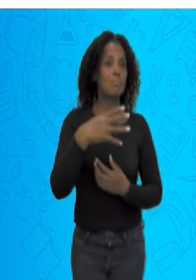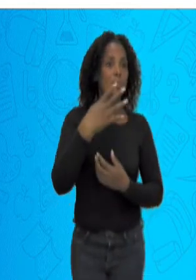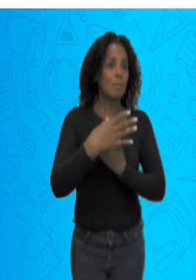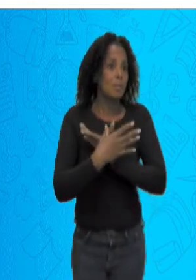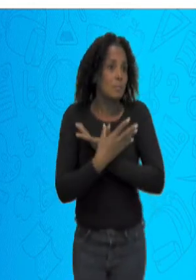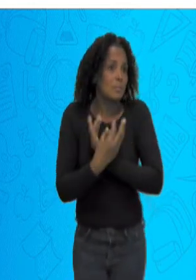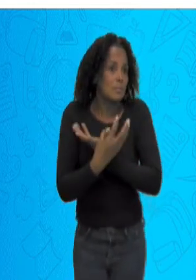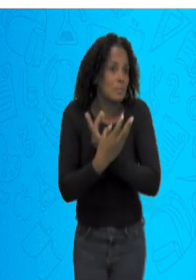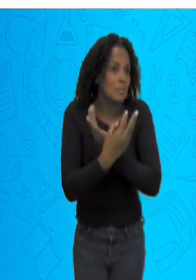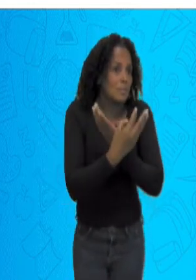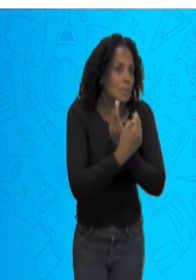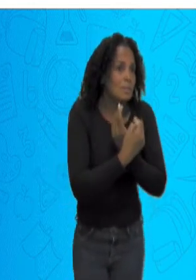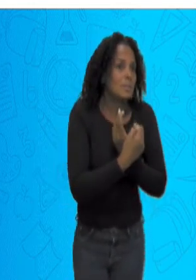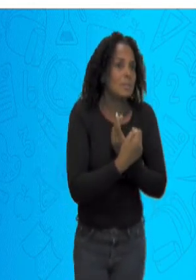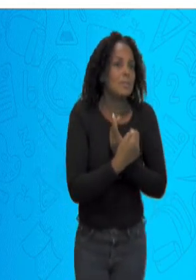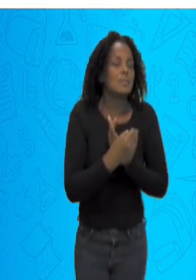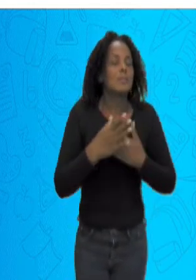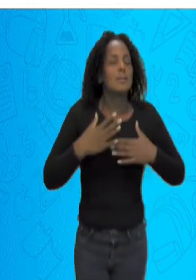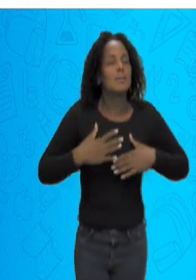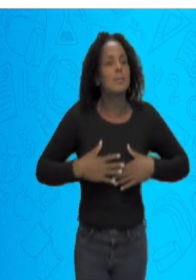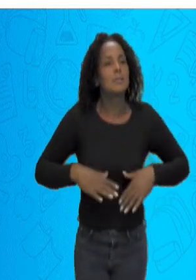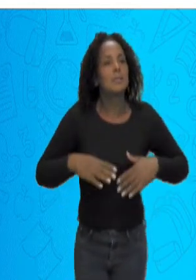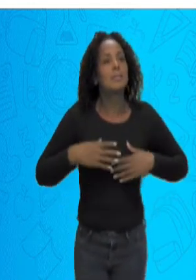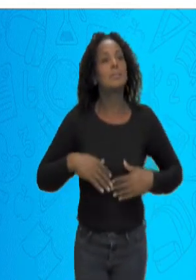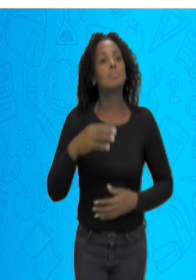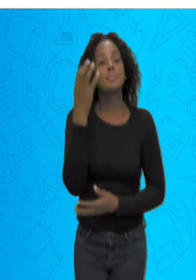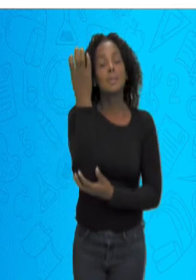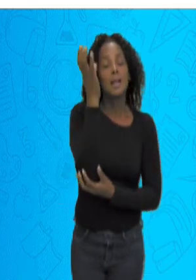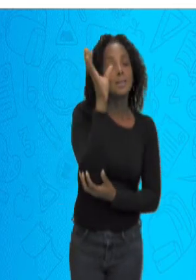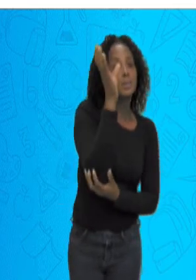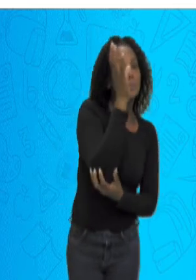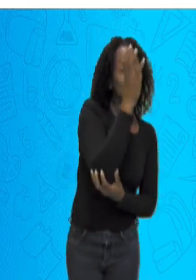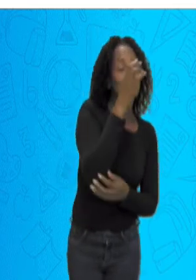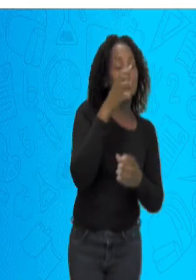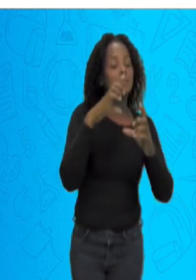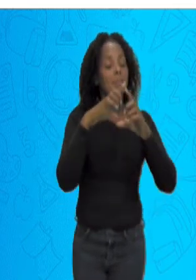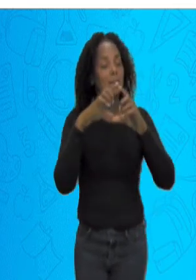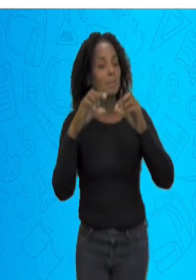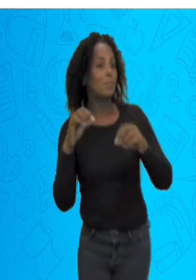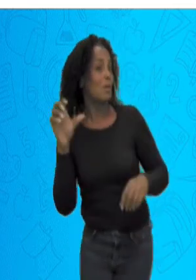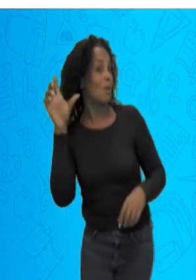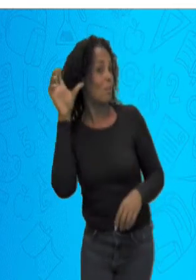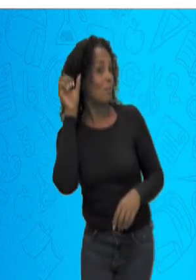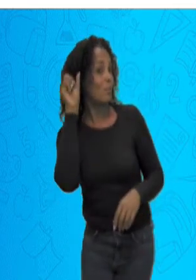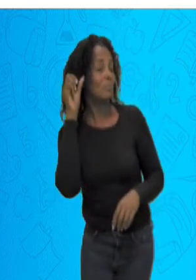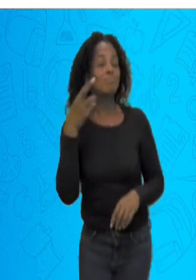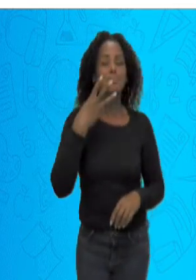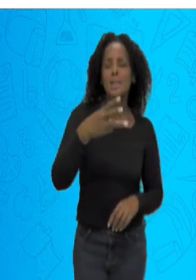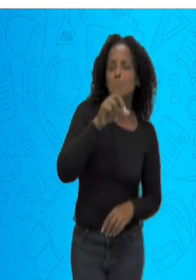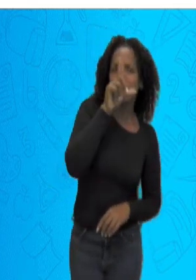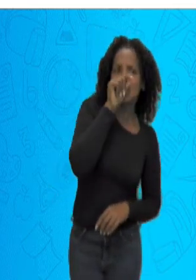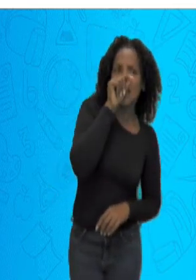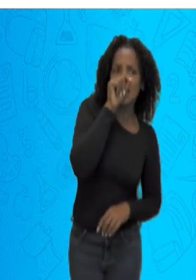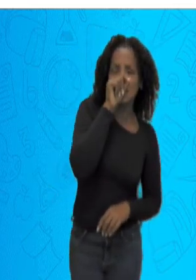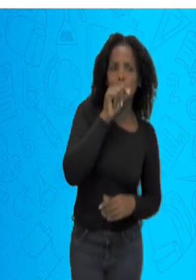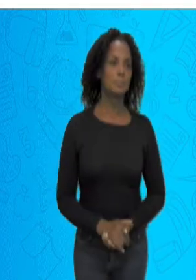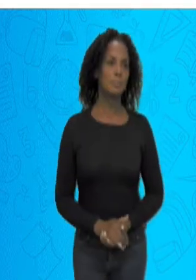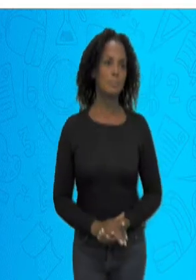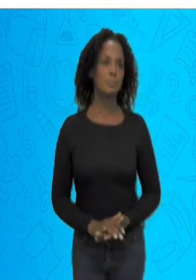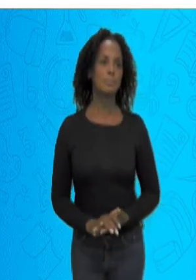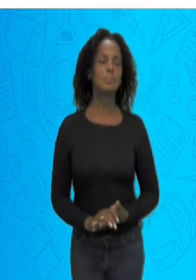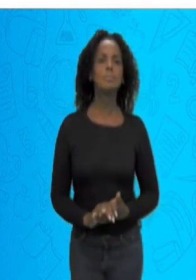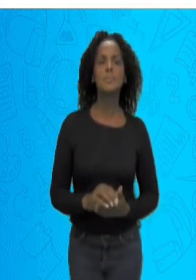lembram lá, né, na história. Que descansam à sombra das folhas, ouvindo, sabe o quê? Os três passarinhos.